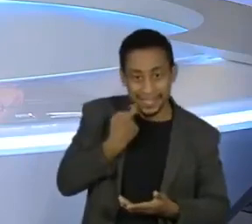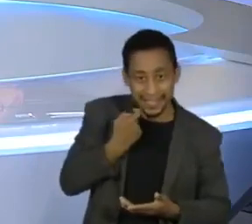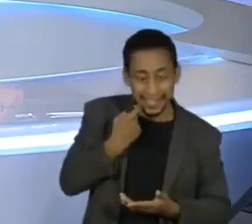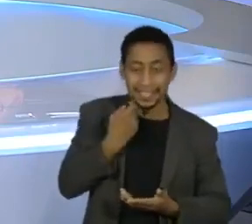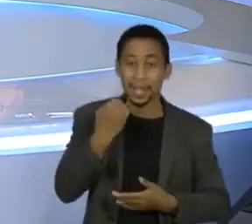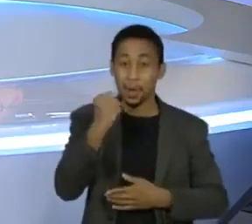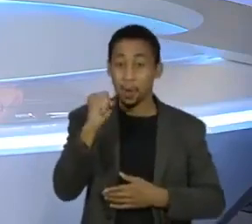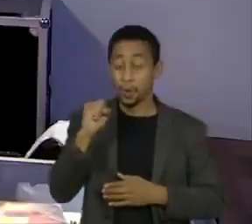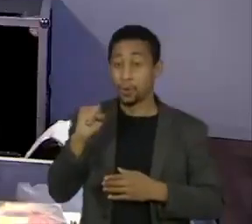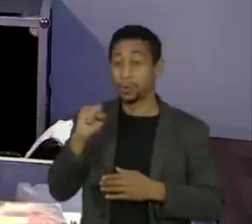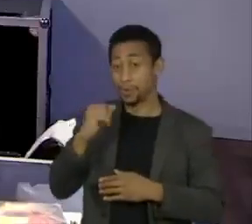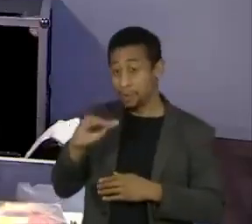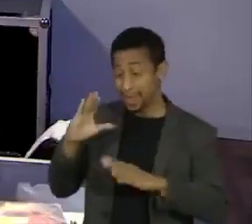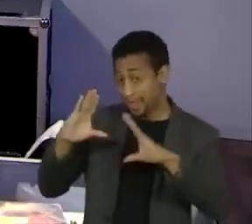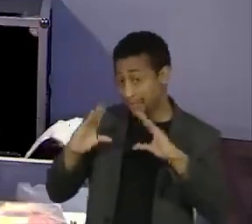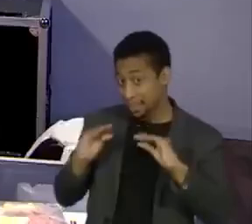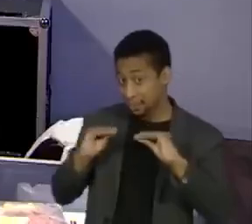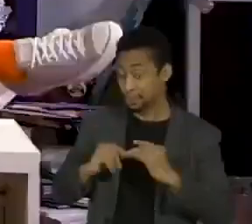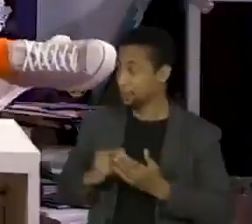às oito e meia da noite.